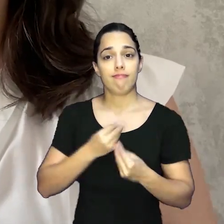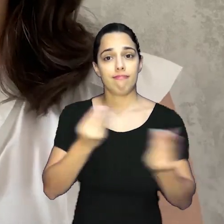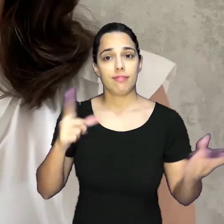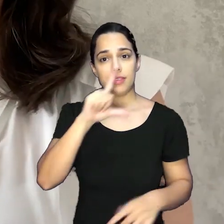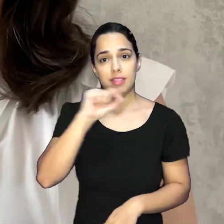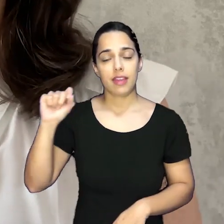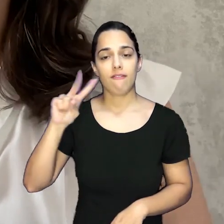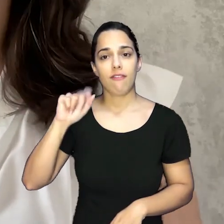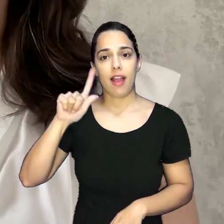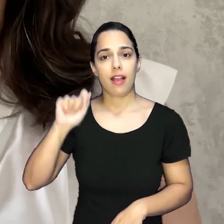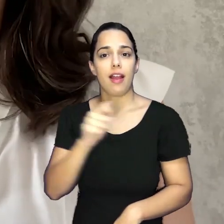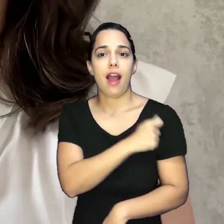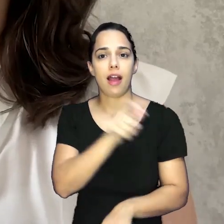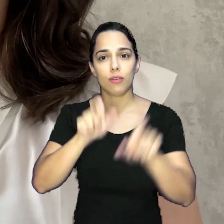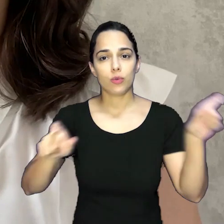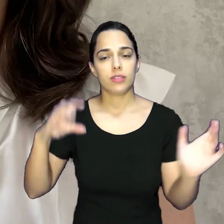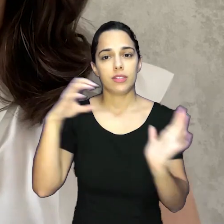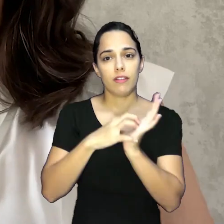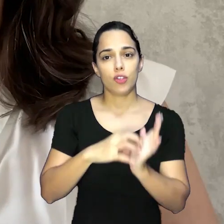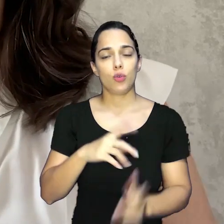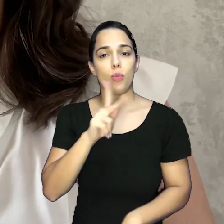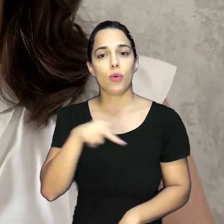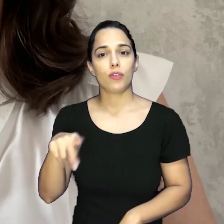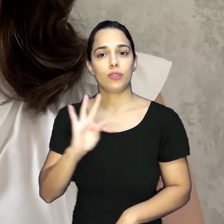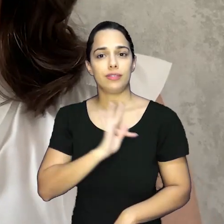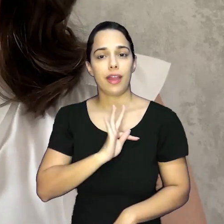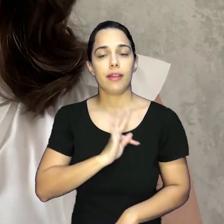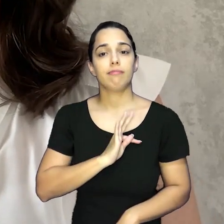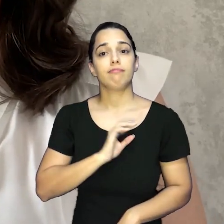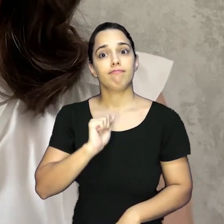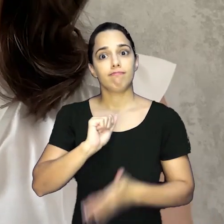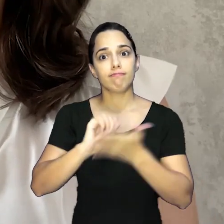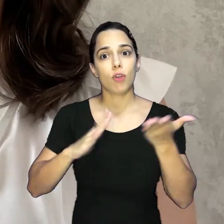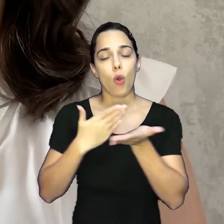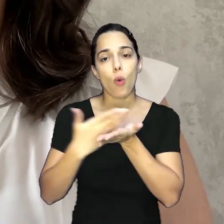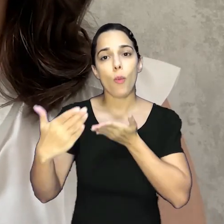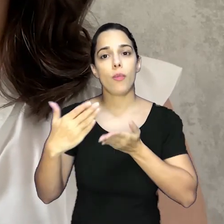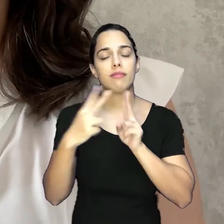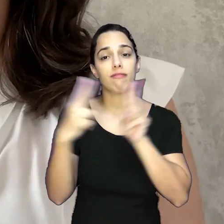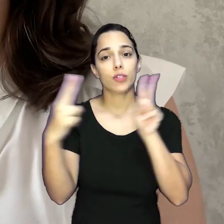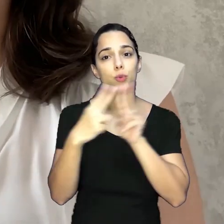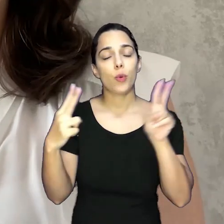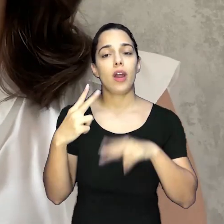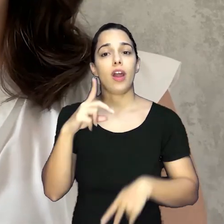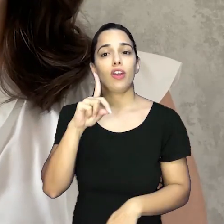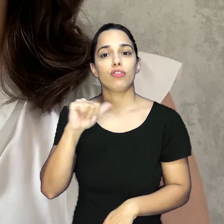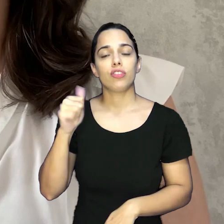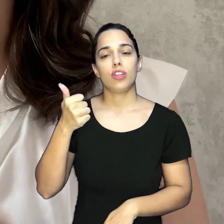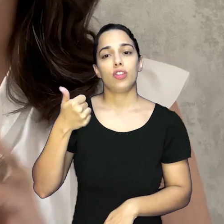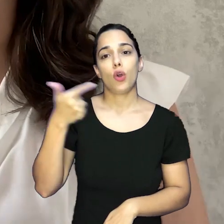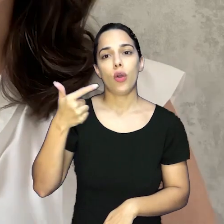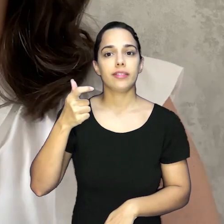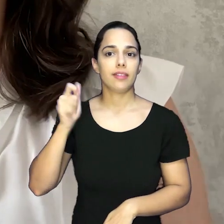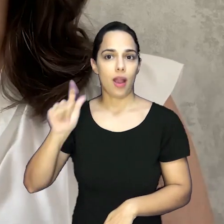ofertadas 100 vagas para alunos e servidores docentes e técnico-administrativos. As atividades vão acontecer em formato remoto a